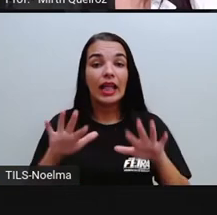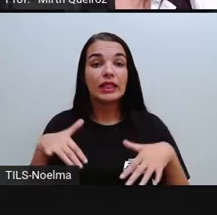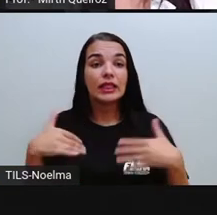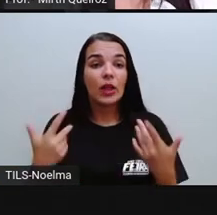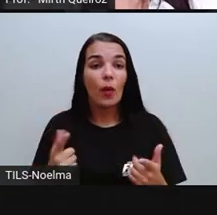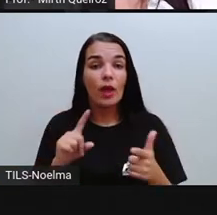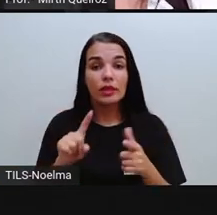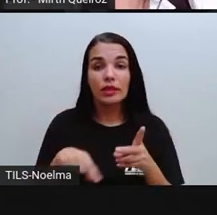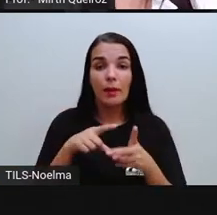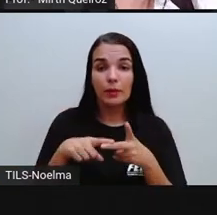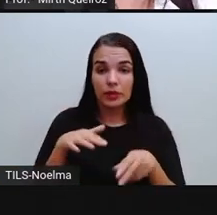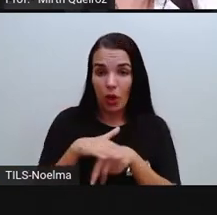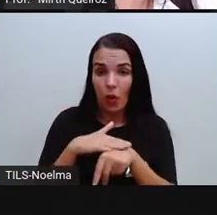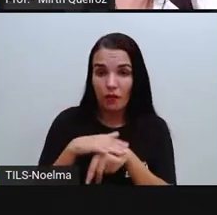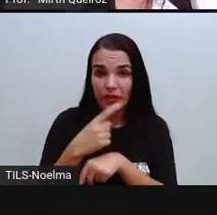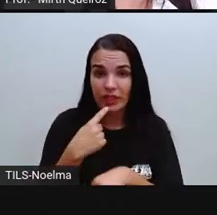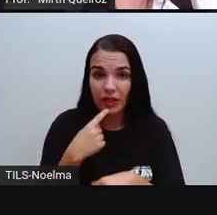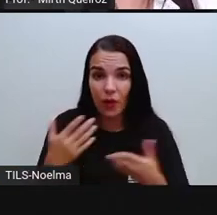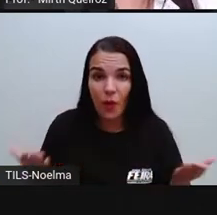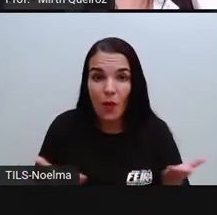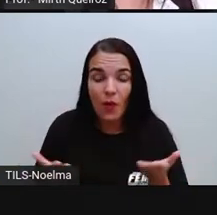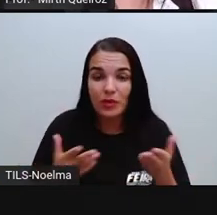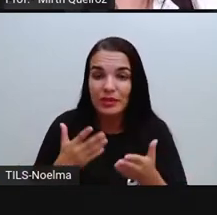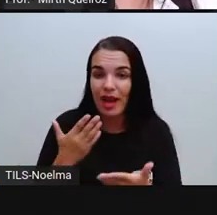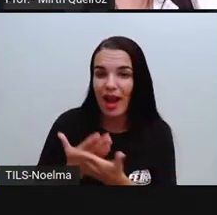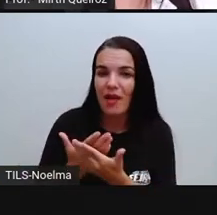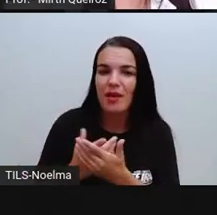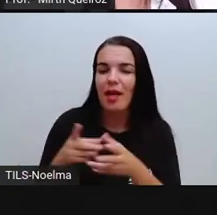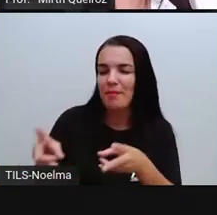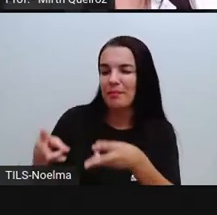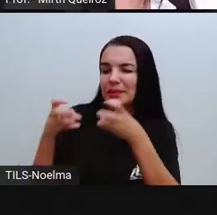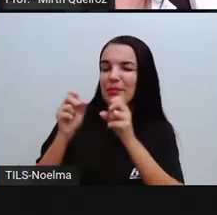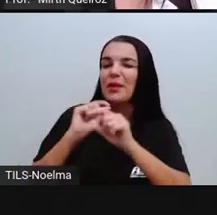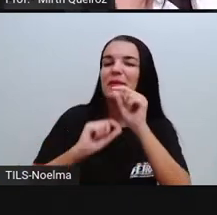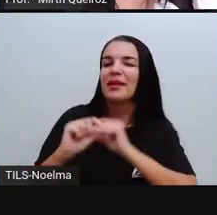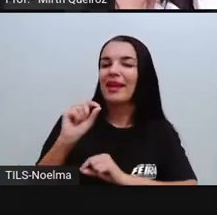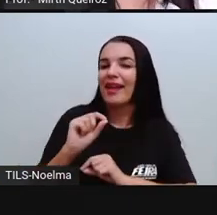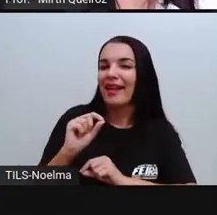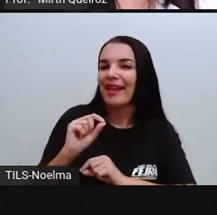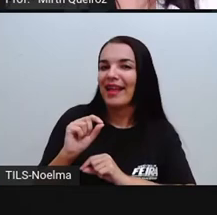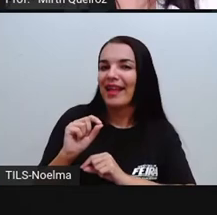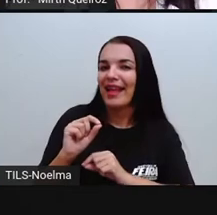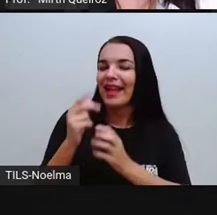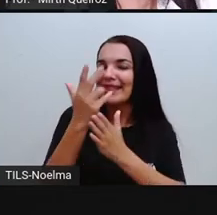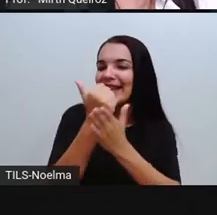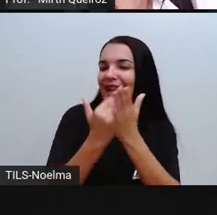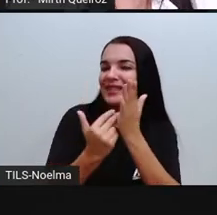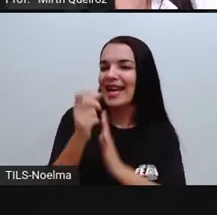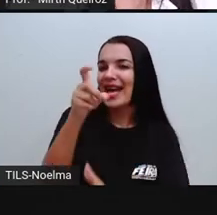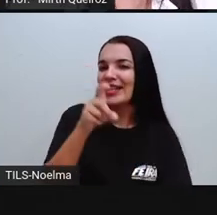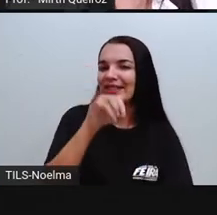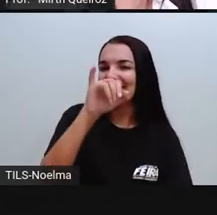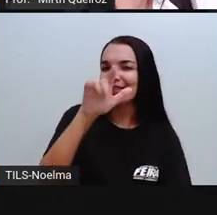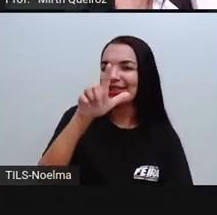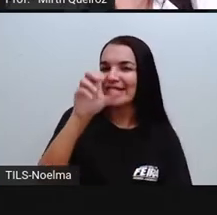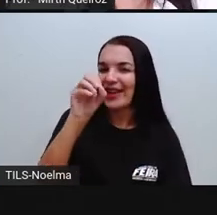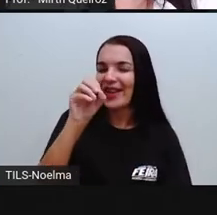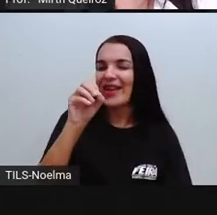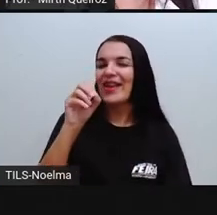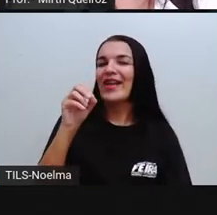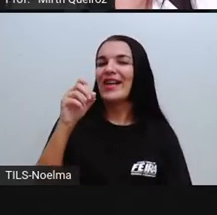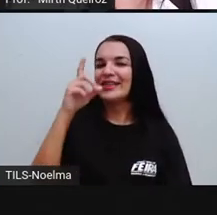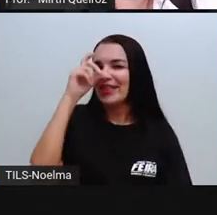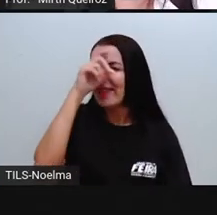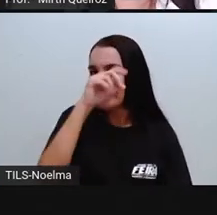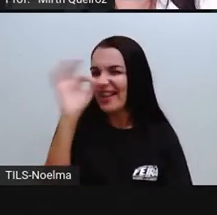Depois dessa conversa de hoje, deu pra perceber que fazer uma xilogravura não é uma coisa do outro mundo, né? E agora é a vez de